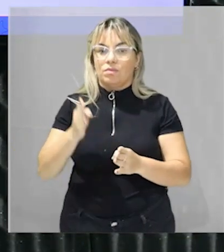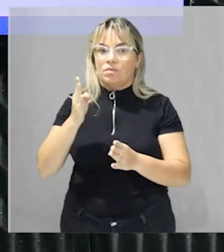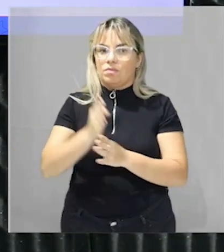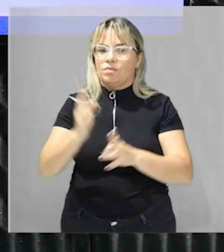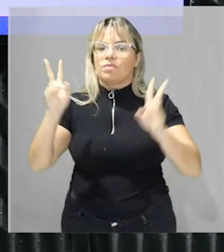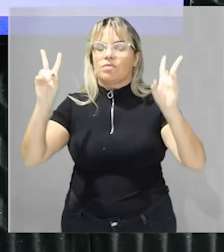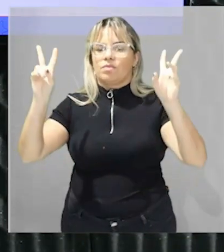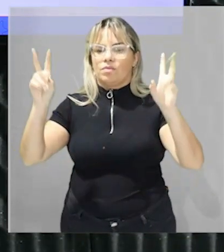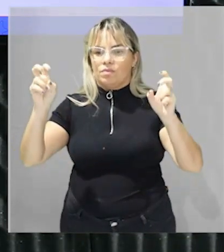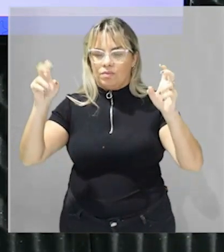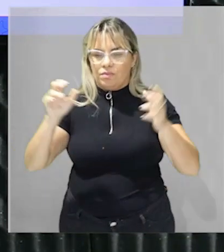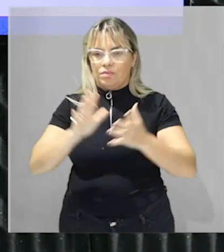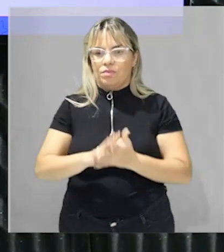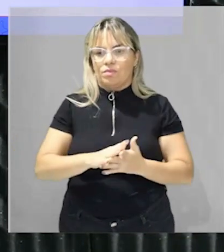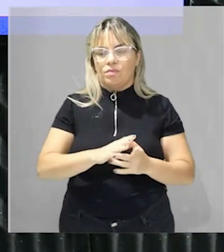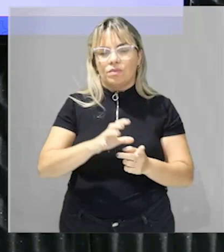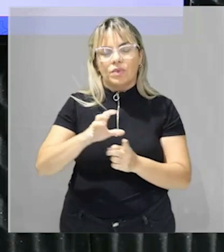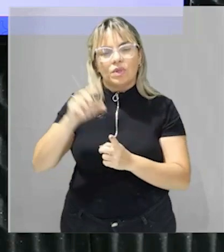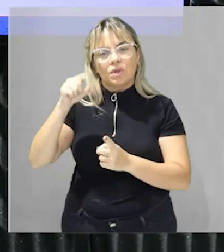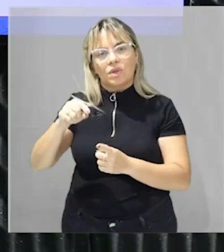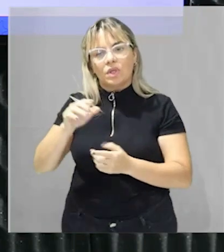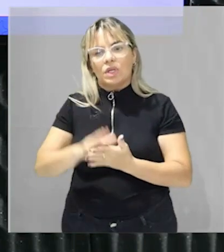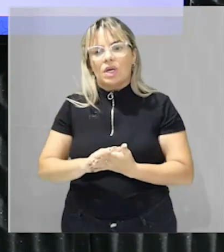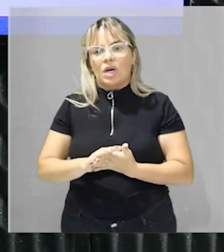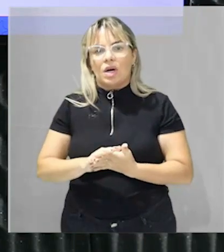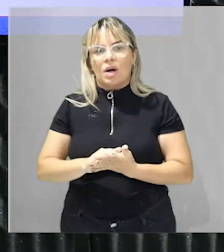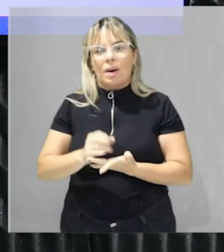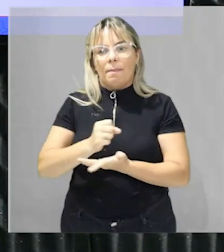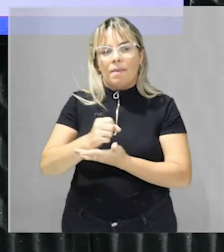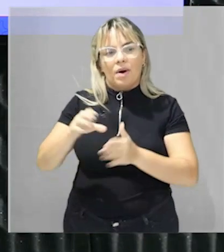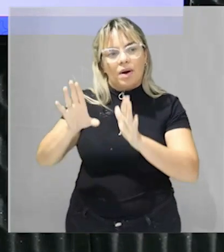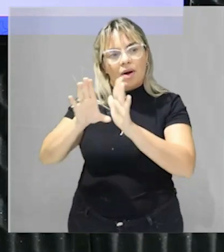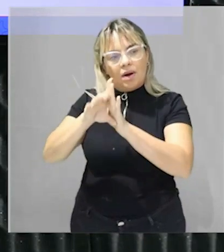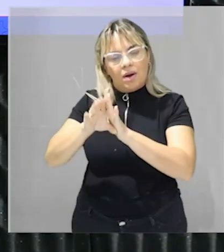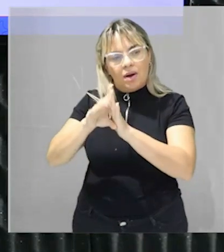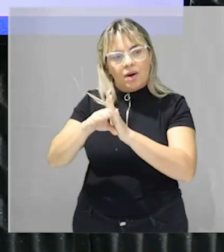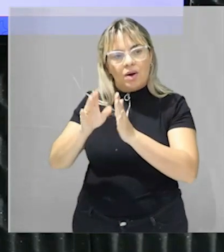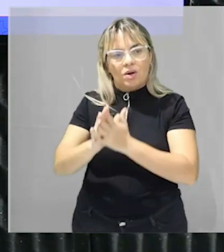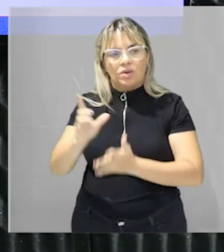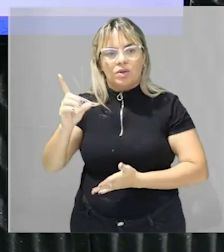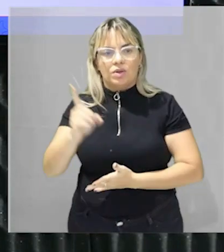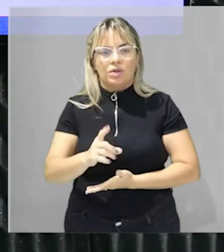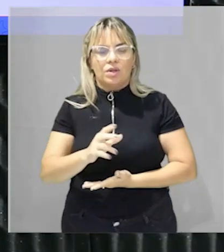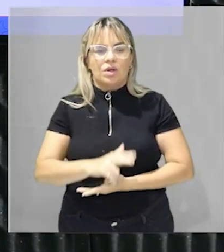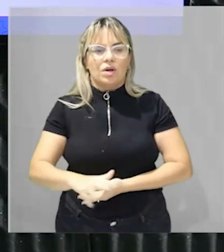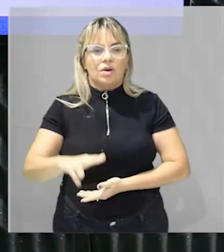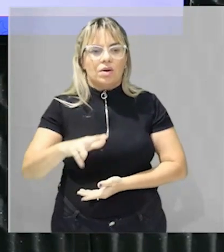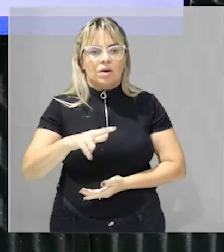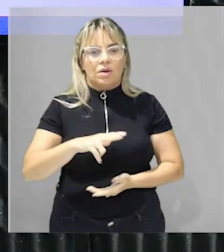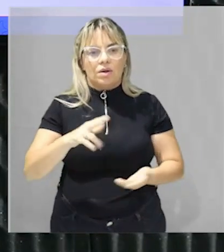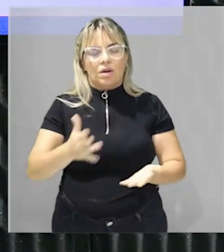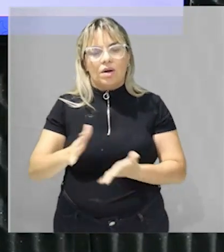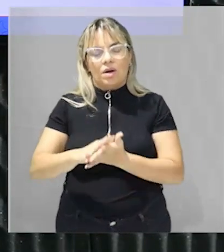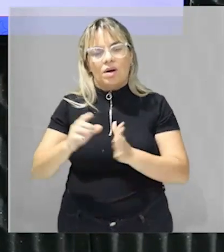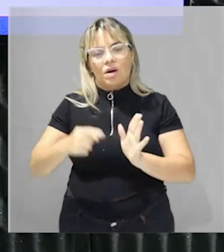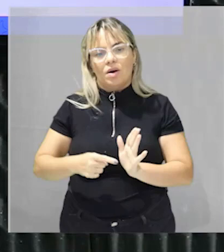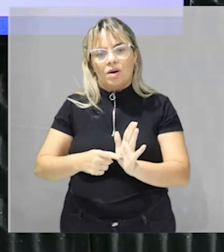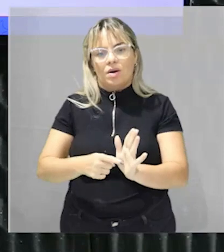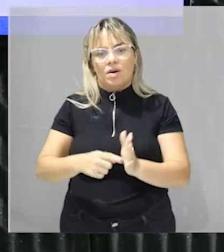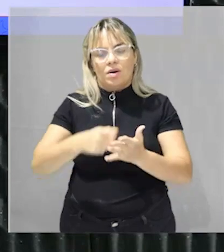que atuam com base no conceito de direita propriedade apresentado no texto propõe o que ou seja